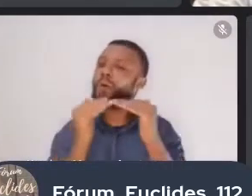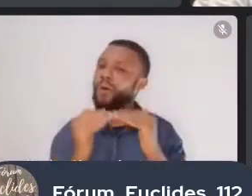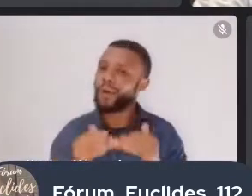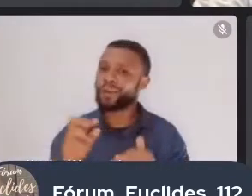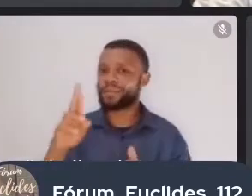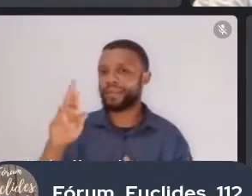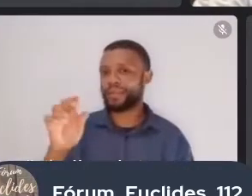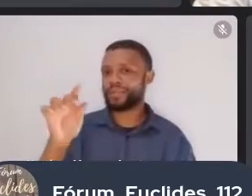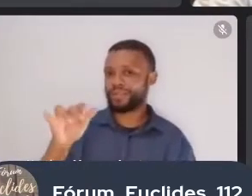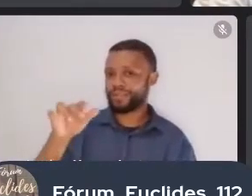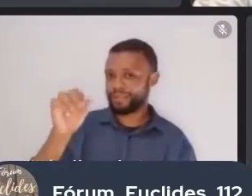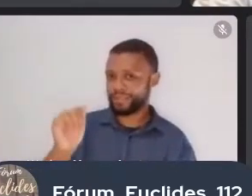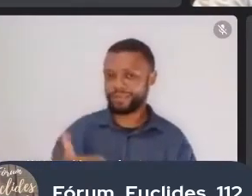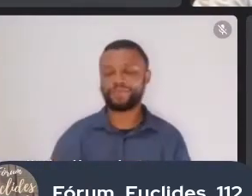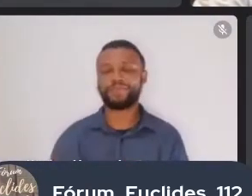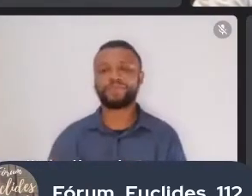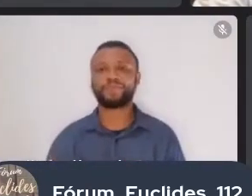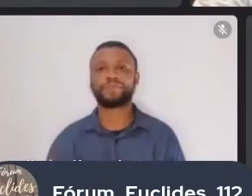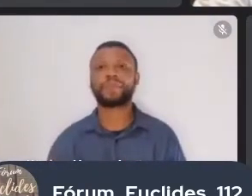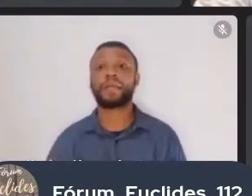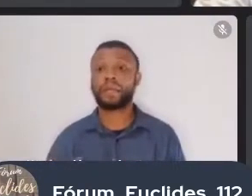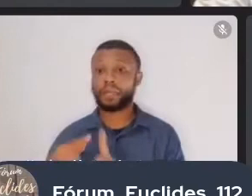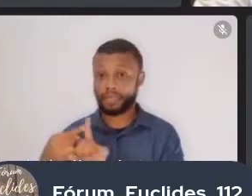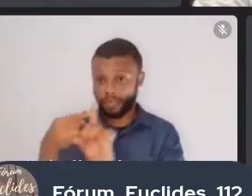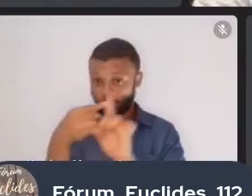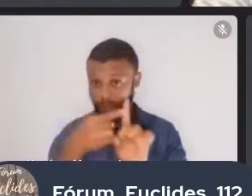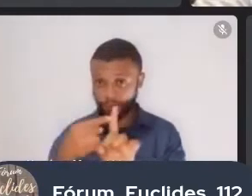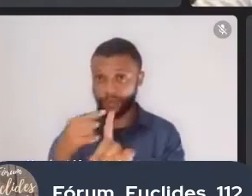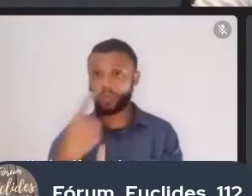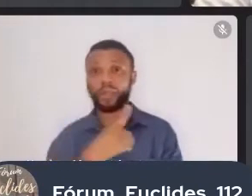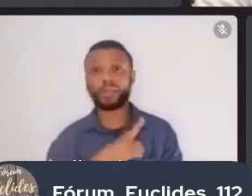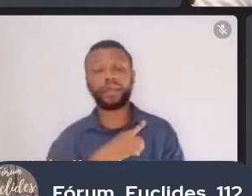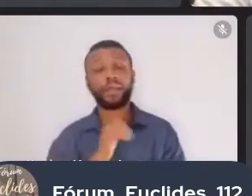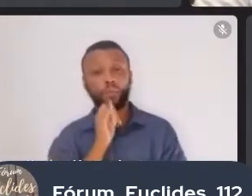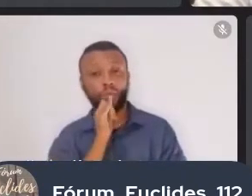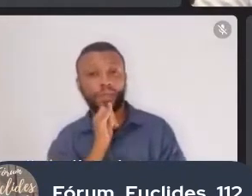que falar. E aqui dentro do Meet, a gente tem, por exemplo,